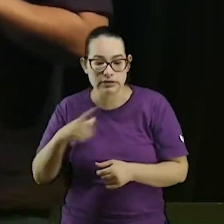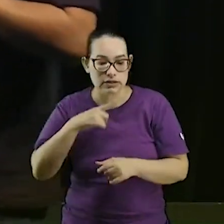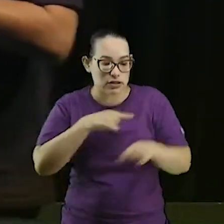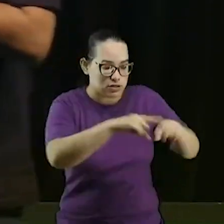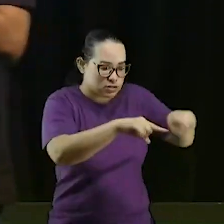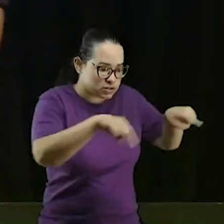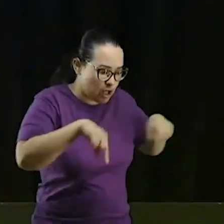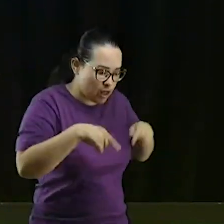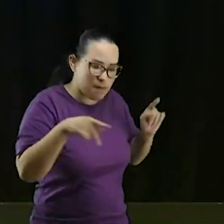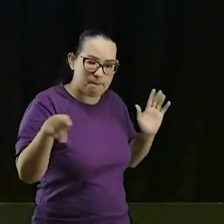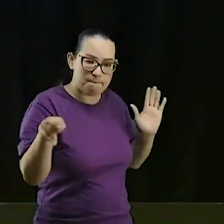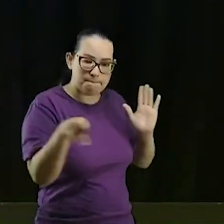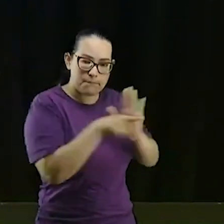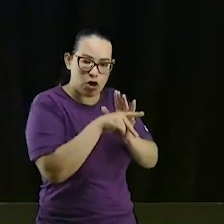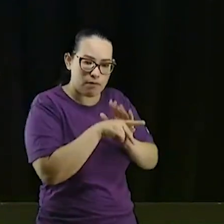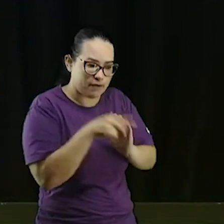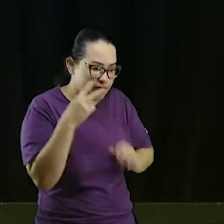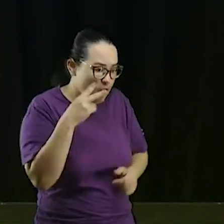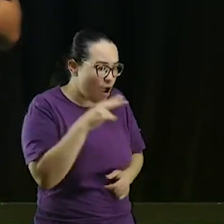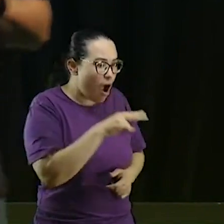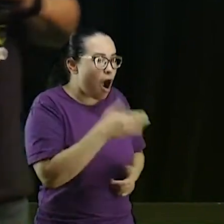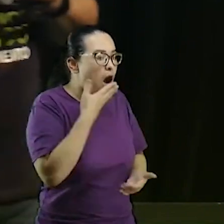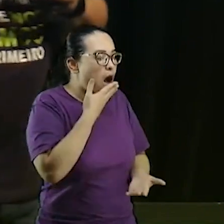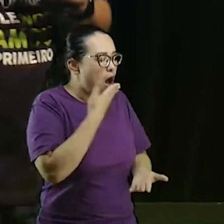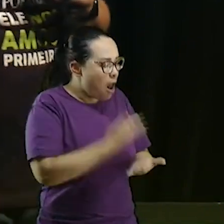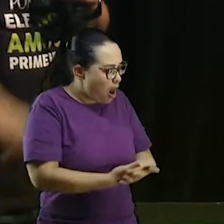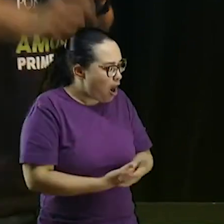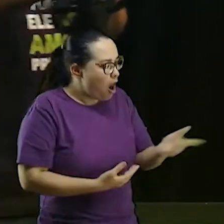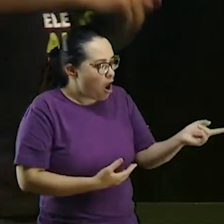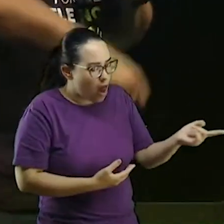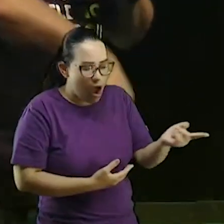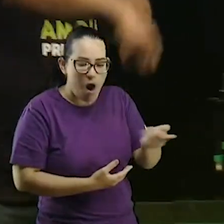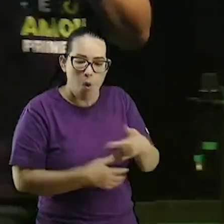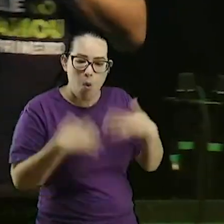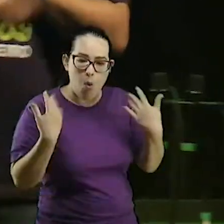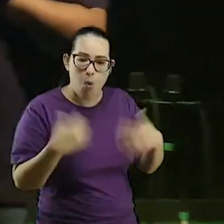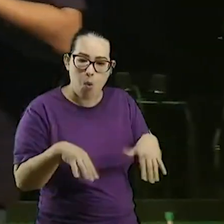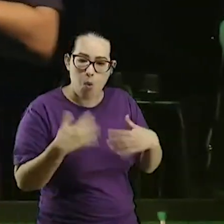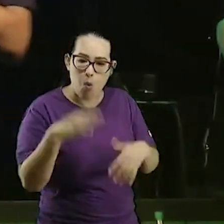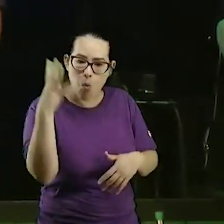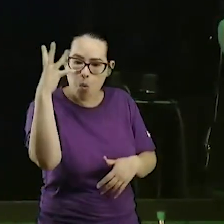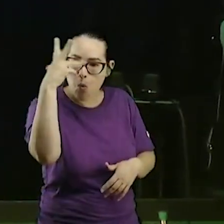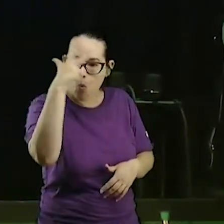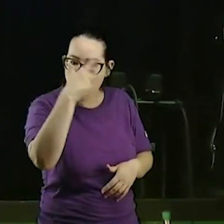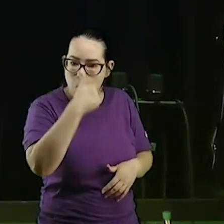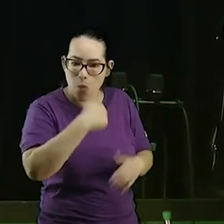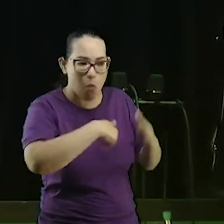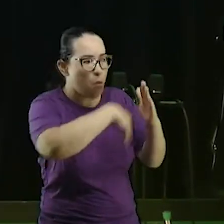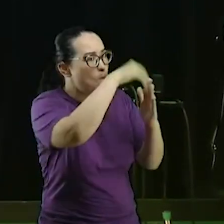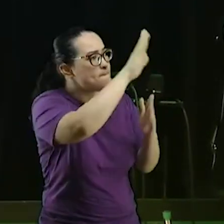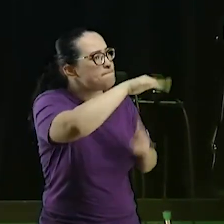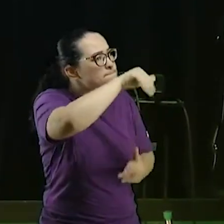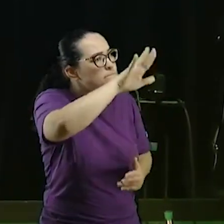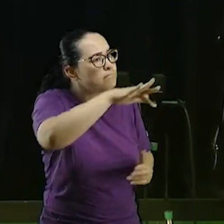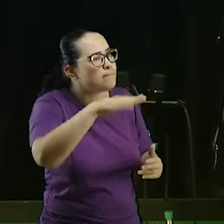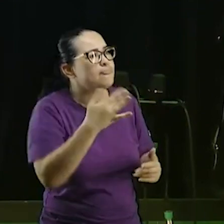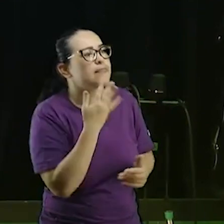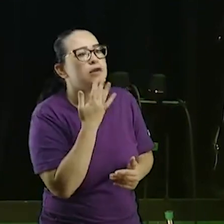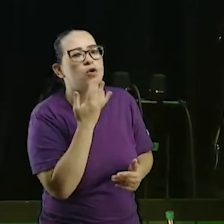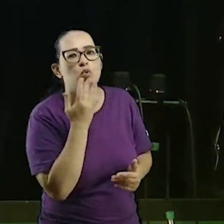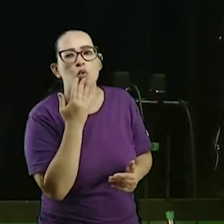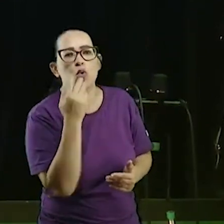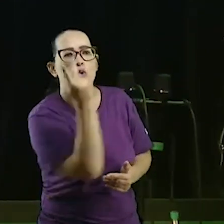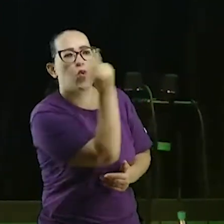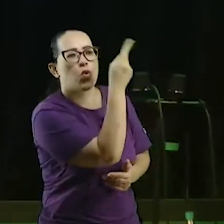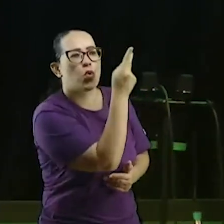infantil ficam boquiabertos quando muito era uma parede pintada de cal com